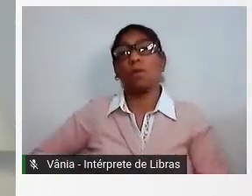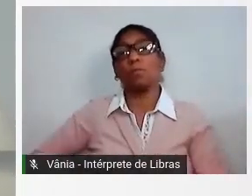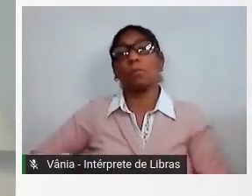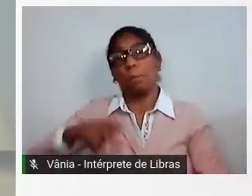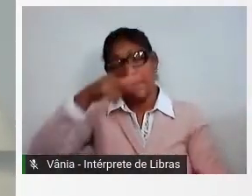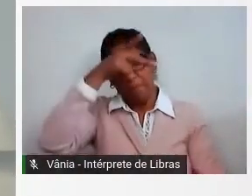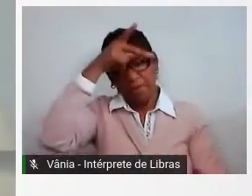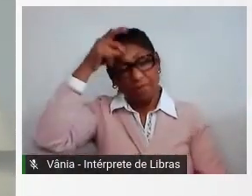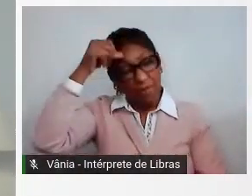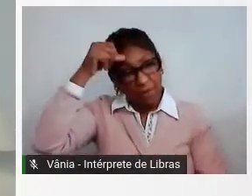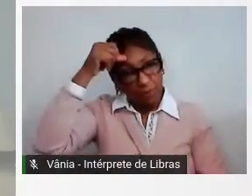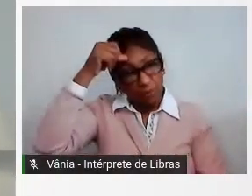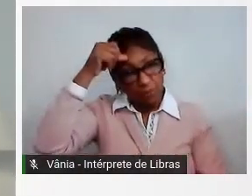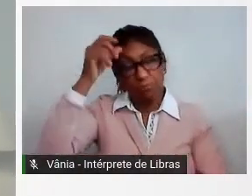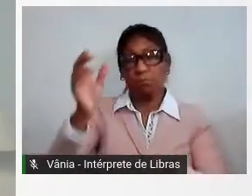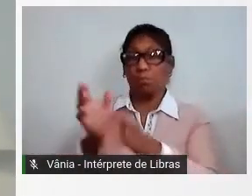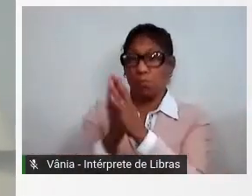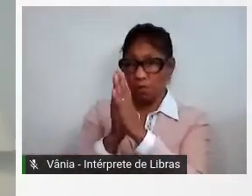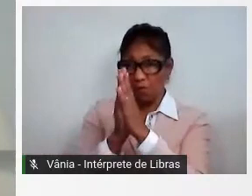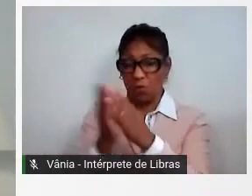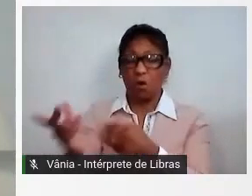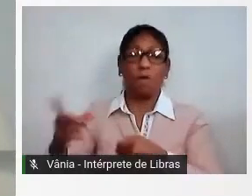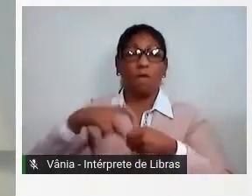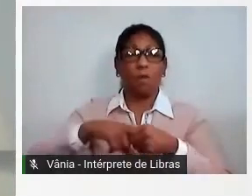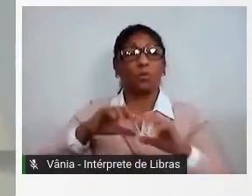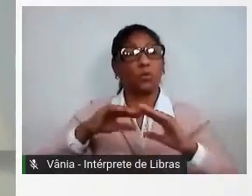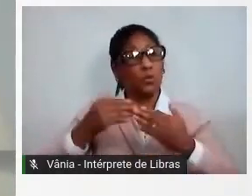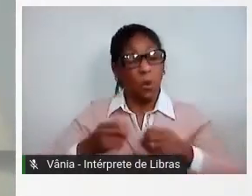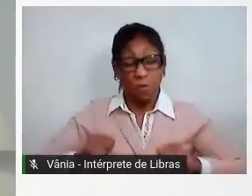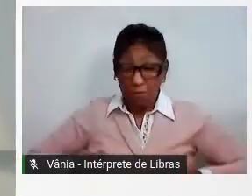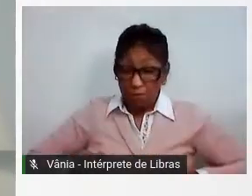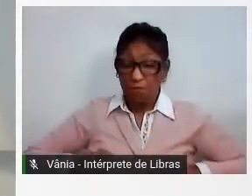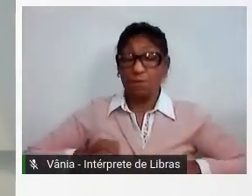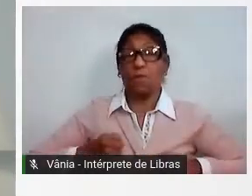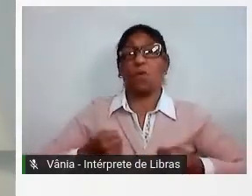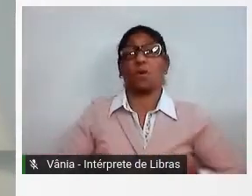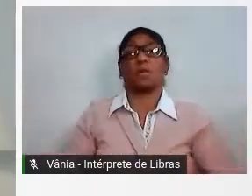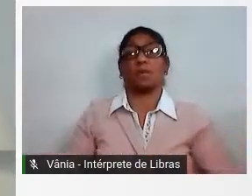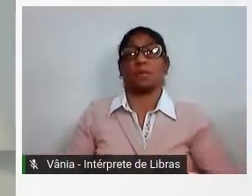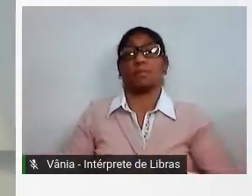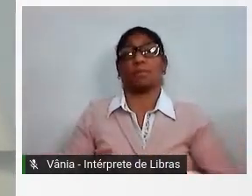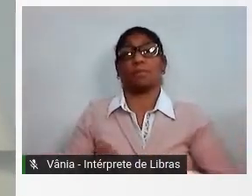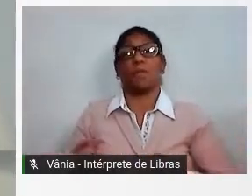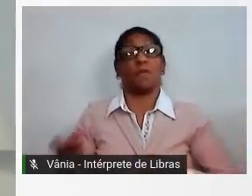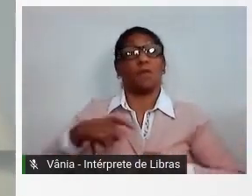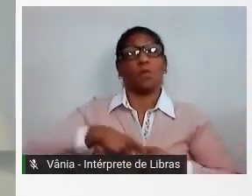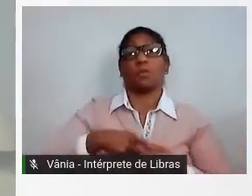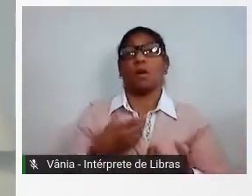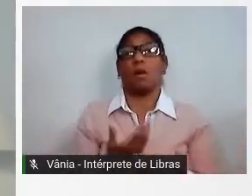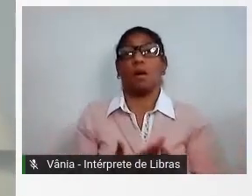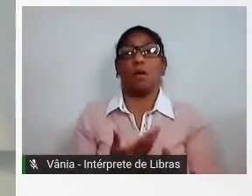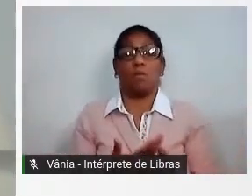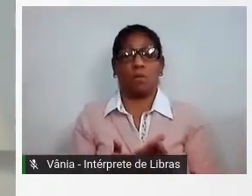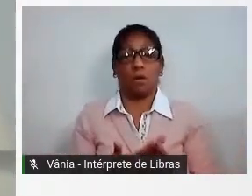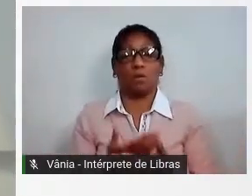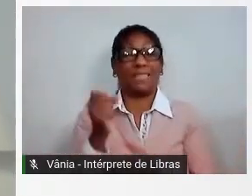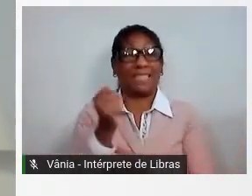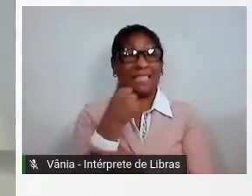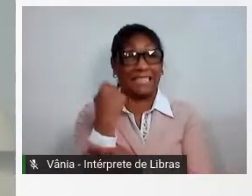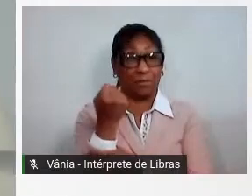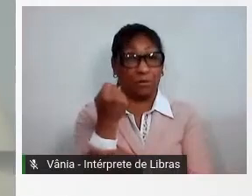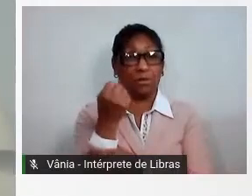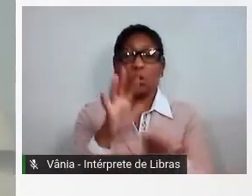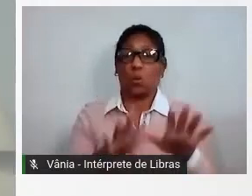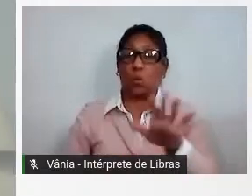prefeitos dos municípios, nós precisamos fazer todo o esforço para um retorno às aulas com segurança, com